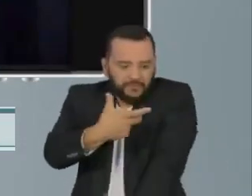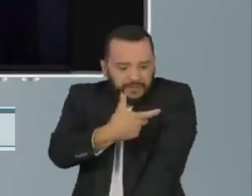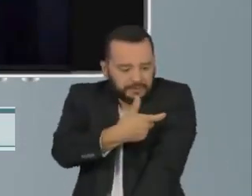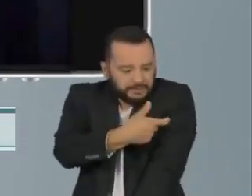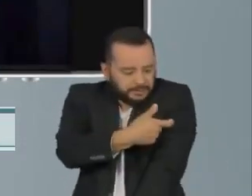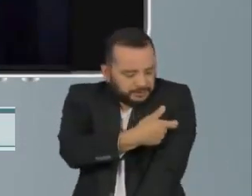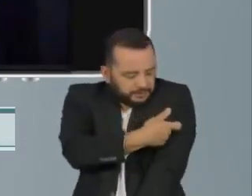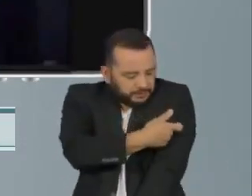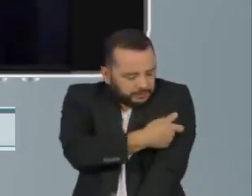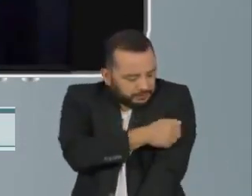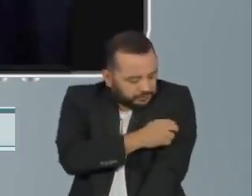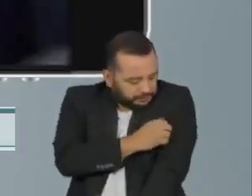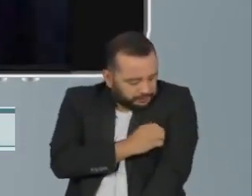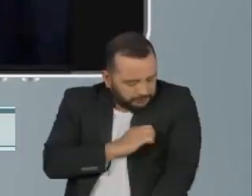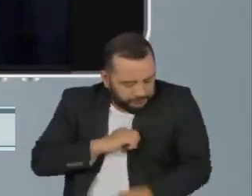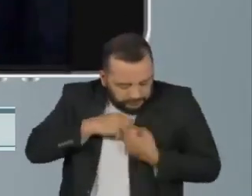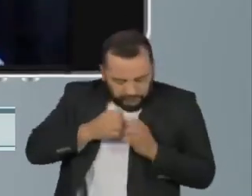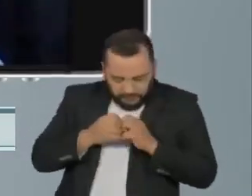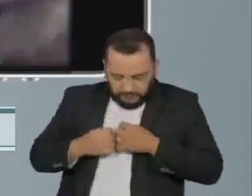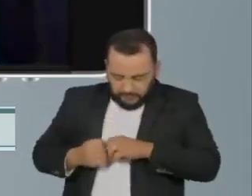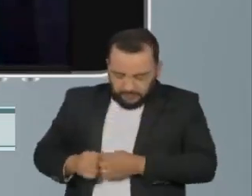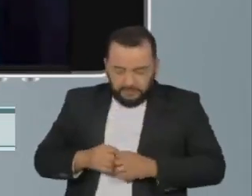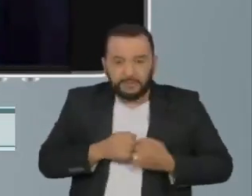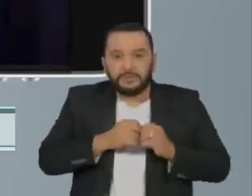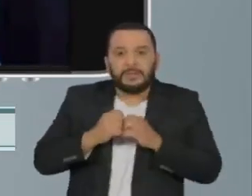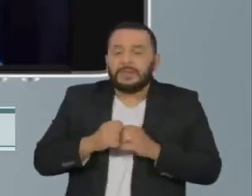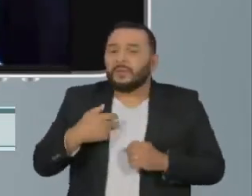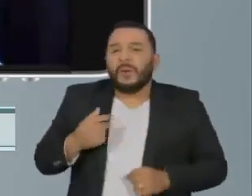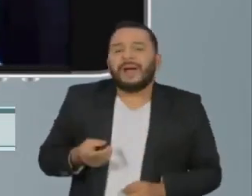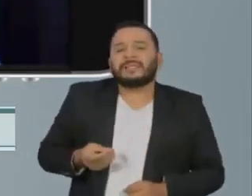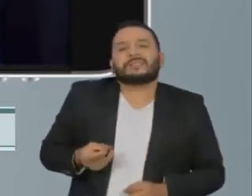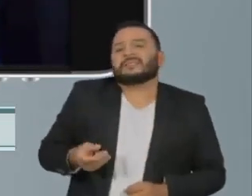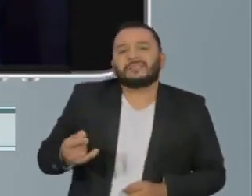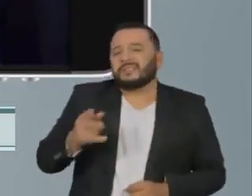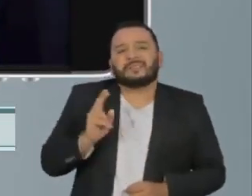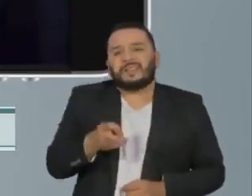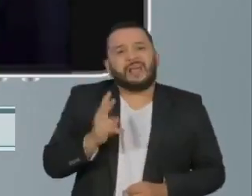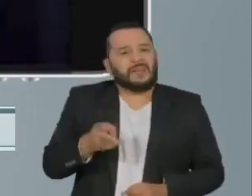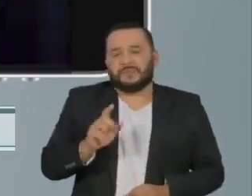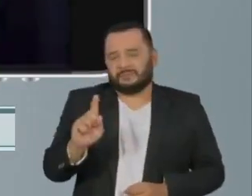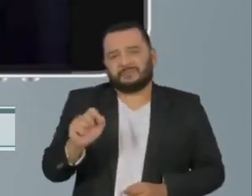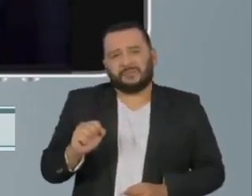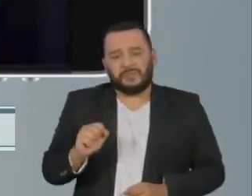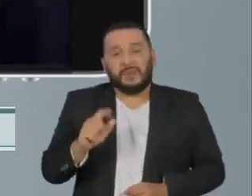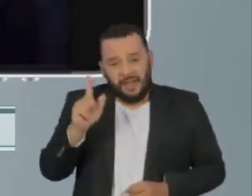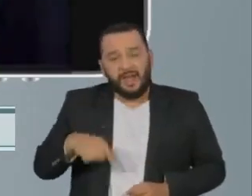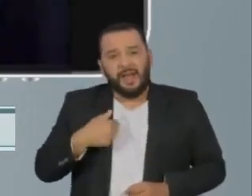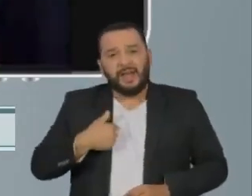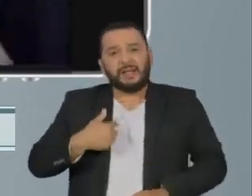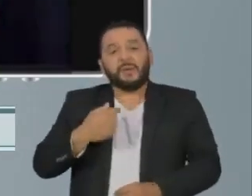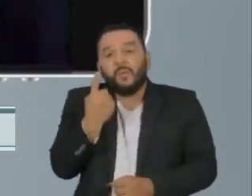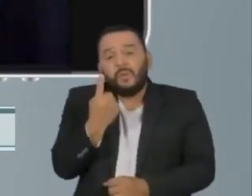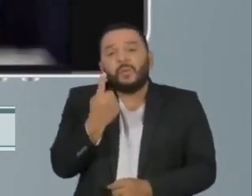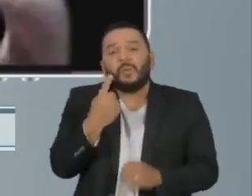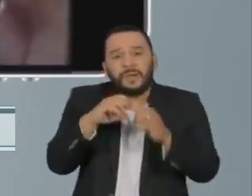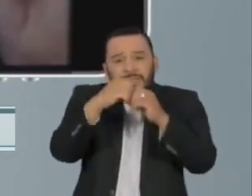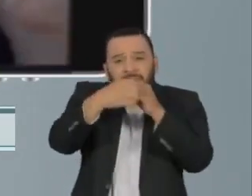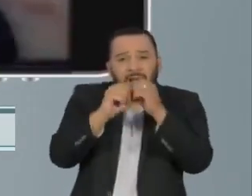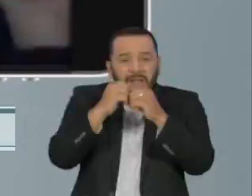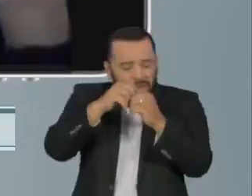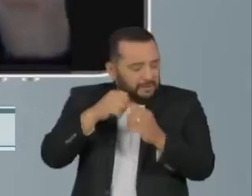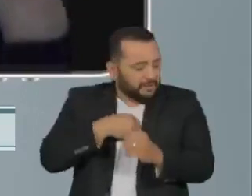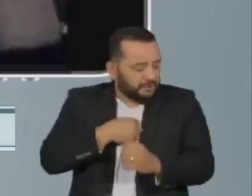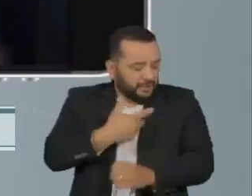Eu não quero ter anticorpos circulando o tempo inteiro em uma quantidade muito alta. Eu quero ter uma célula que assim que